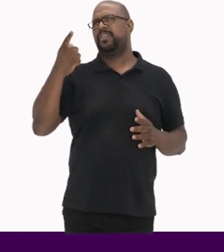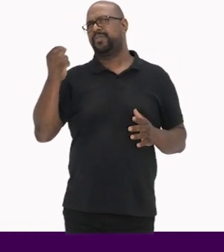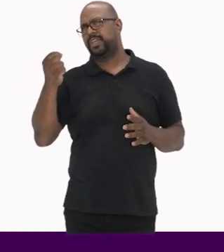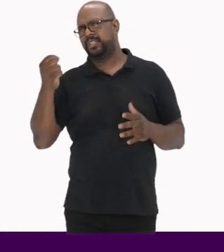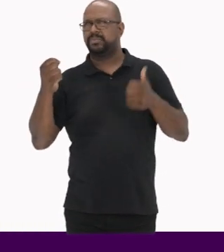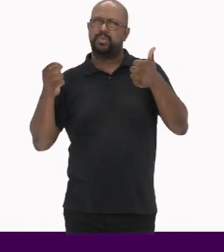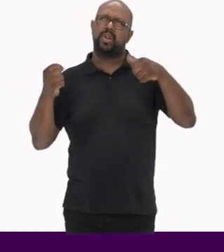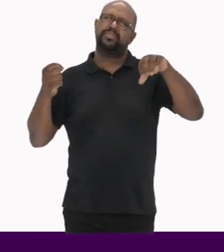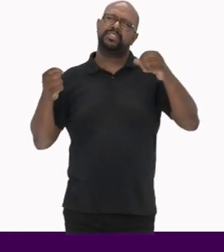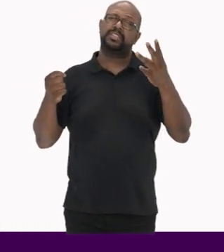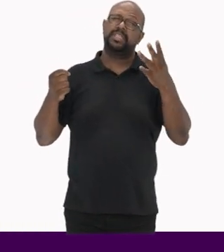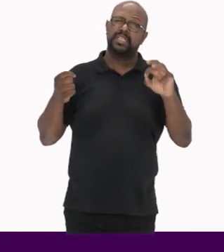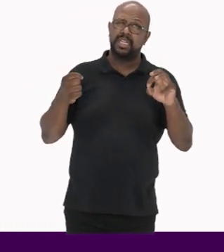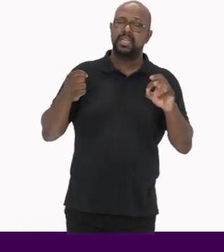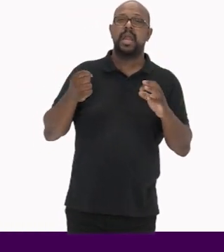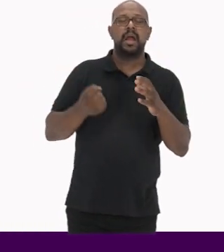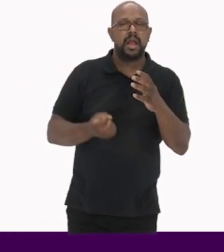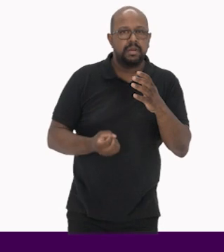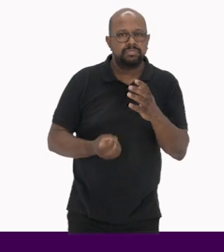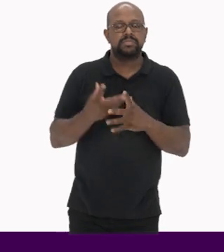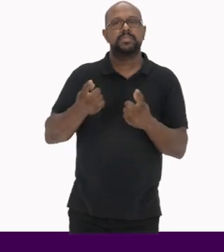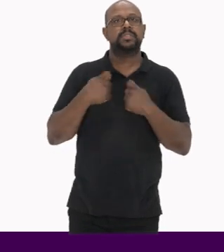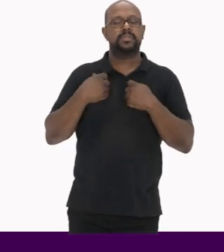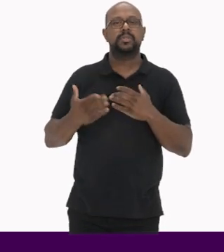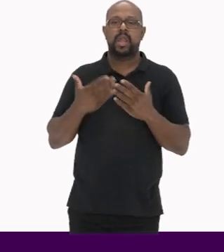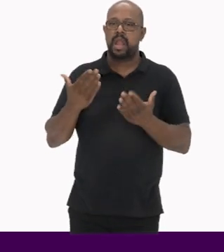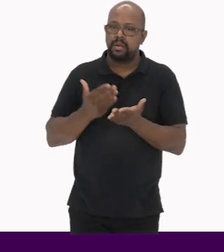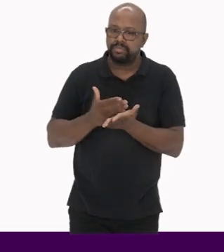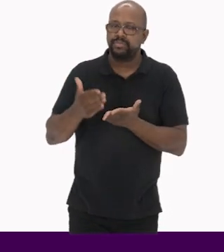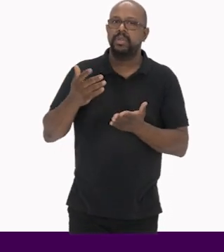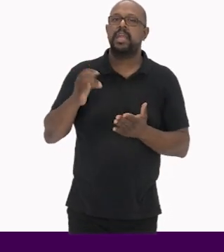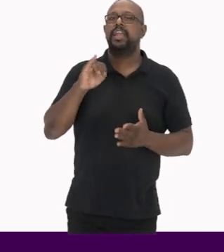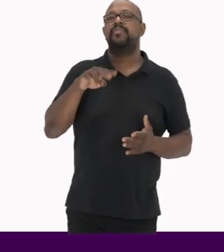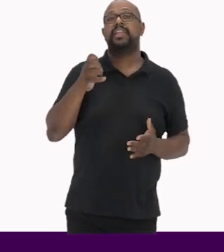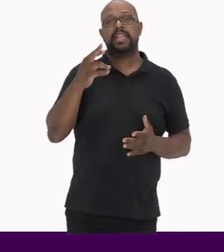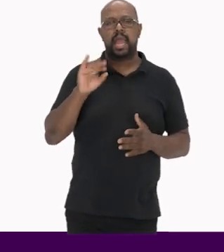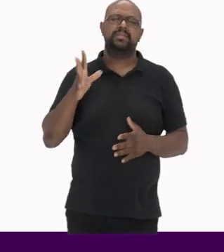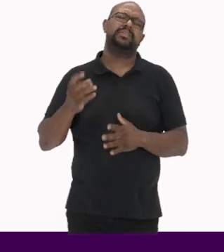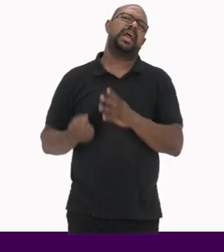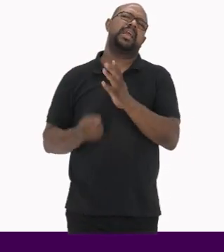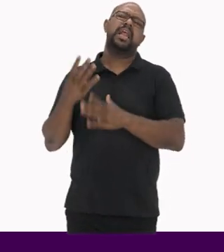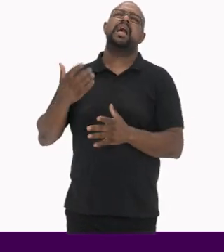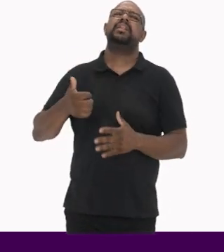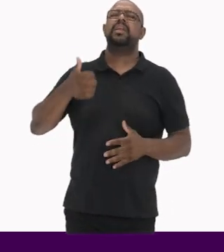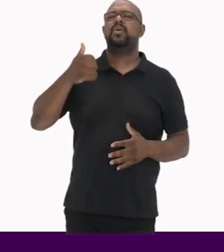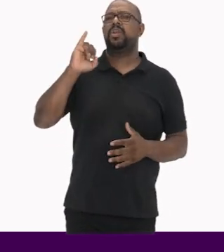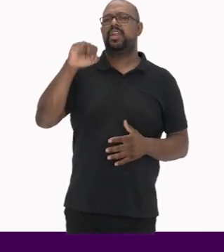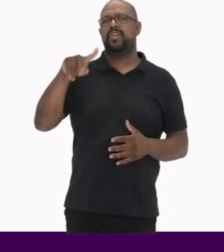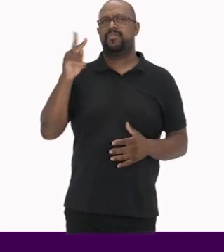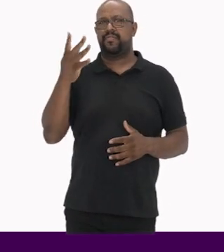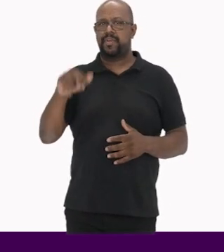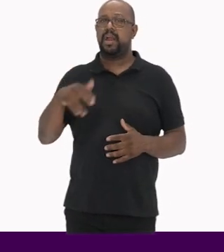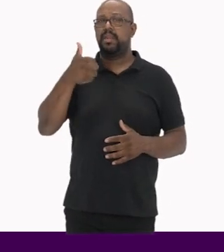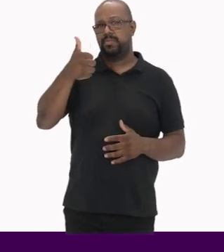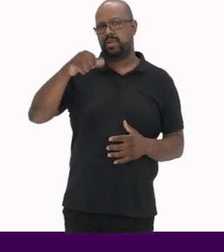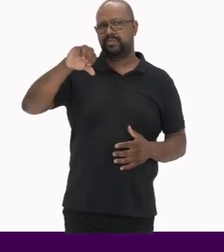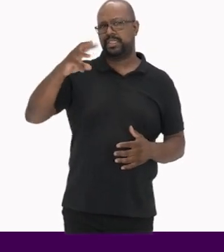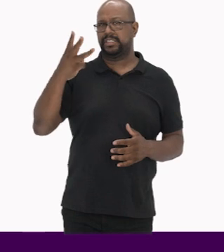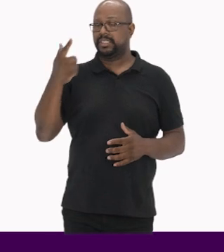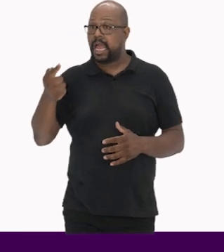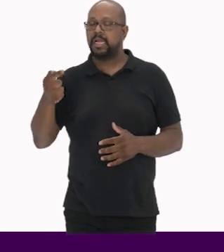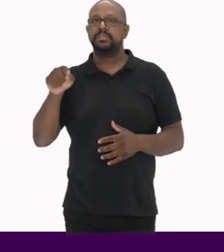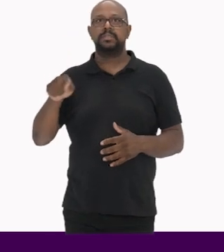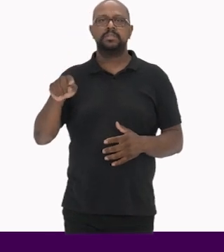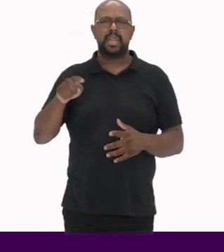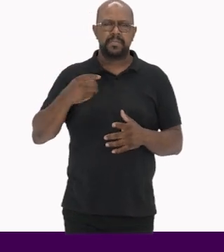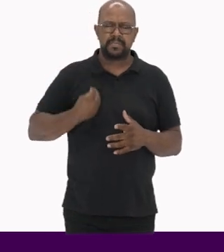Deram os primeiros passos na produção de inventários Desde a criação do IFAM, lá em 1937 O inventário esteve